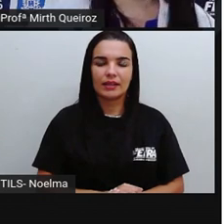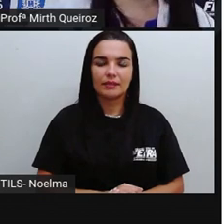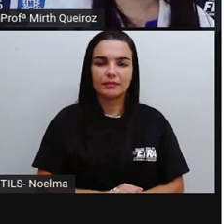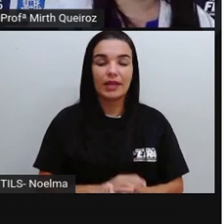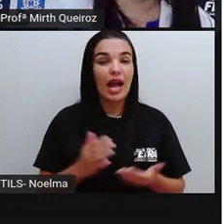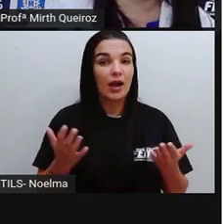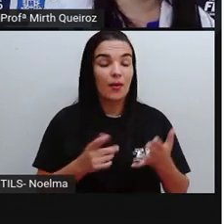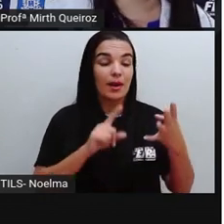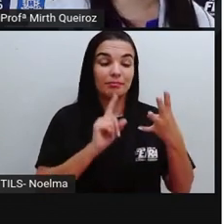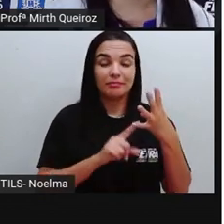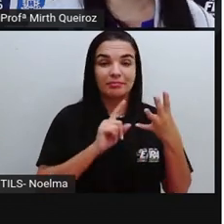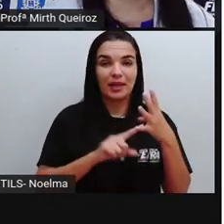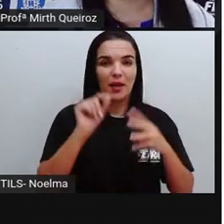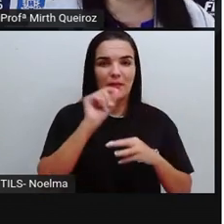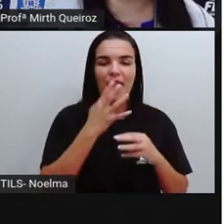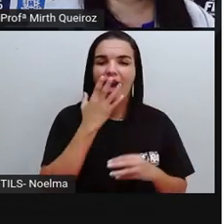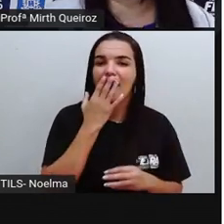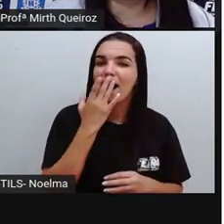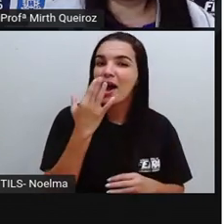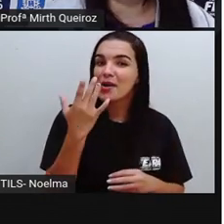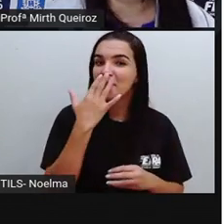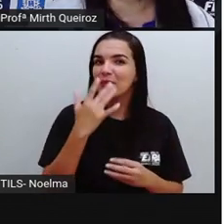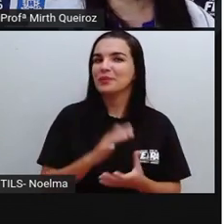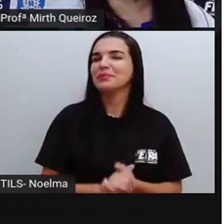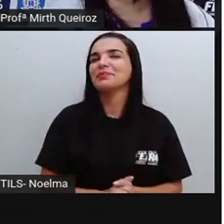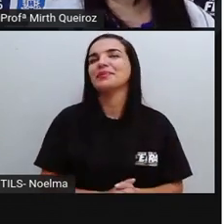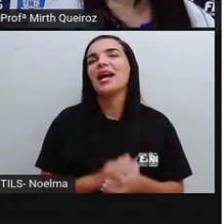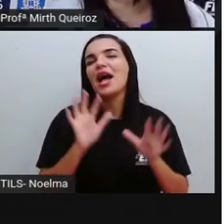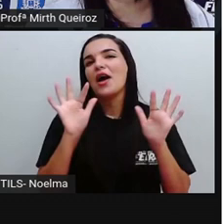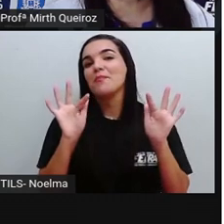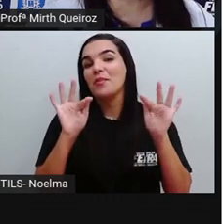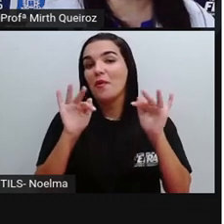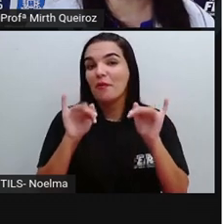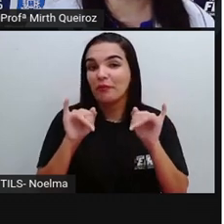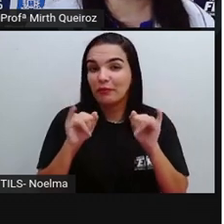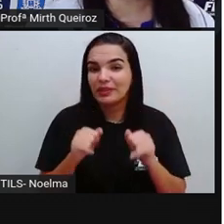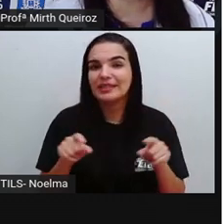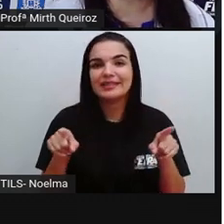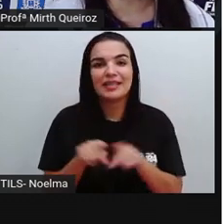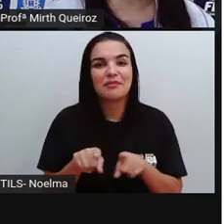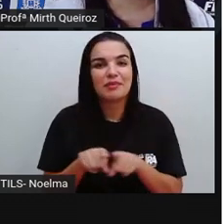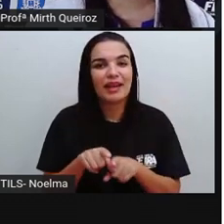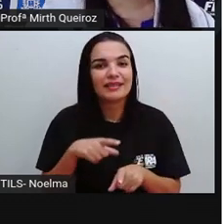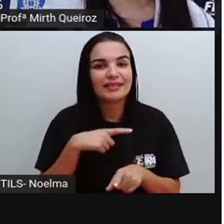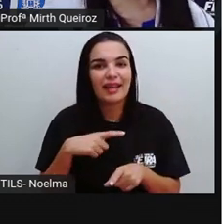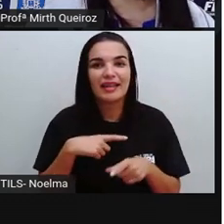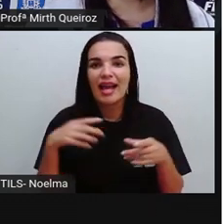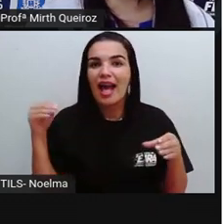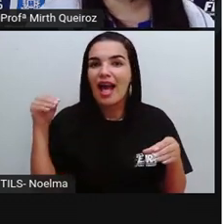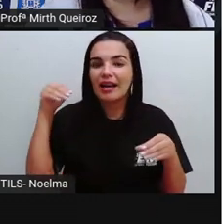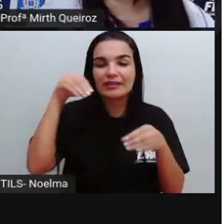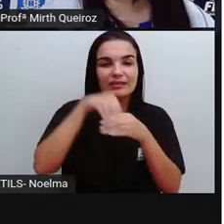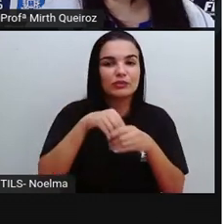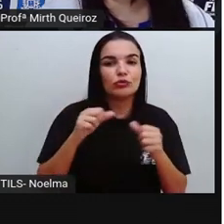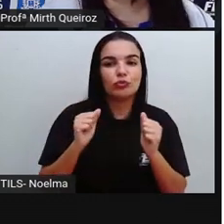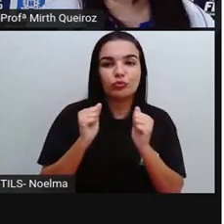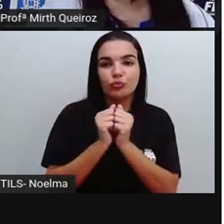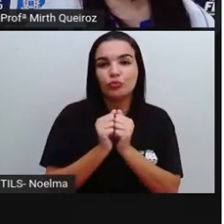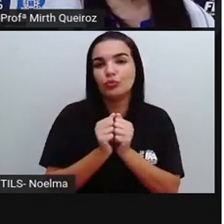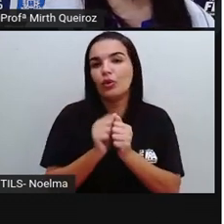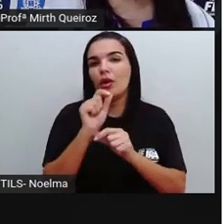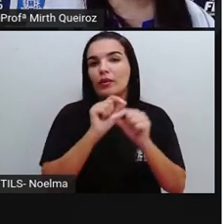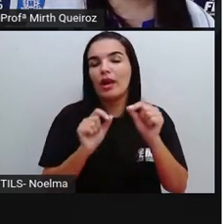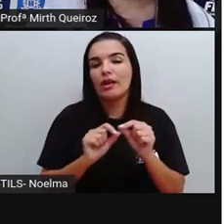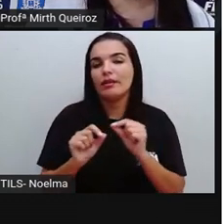A cor. A cor também é algo, é um elemento que está presente aí nas obras de arte também.